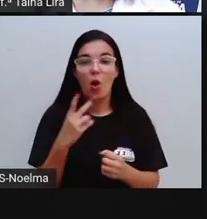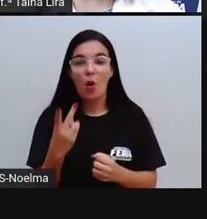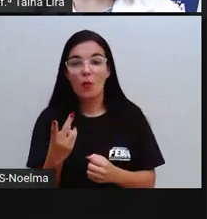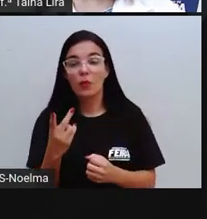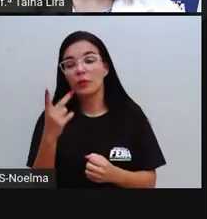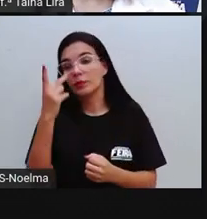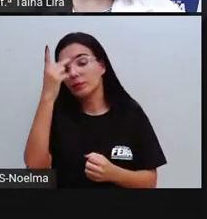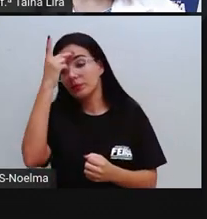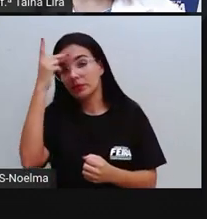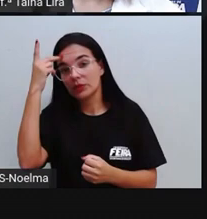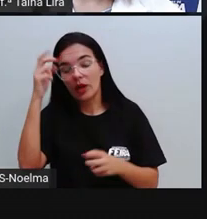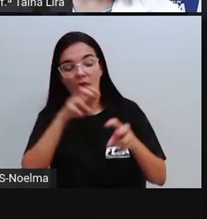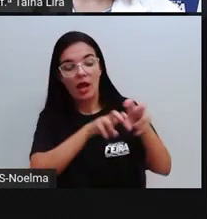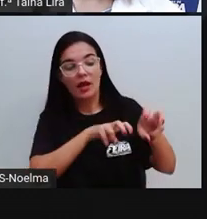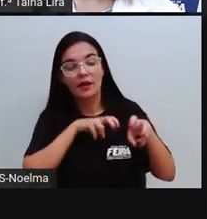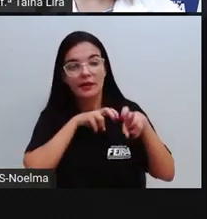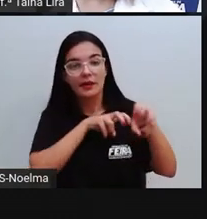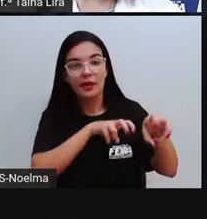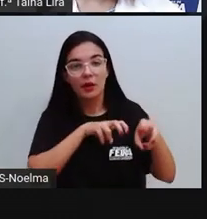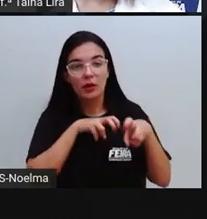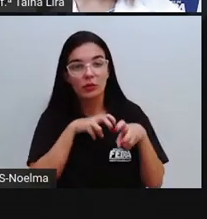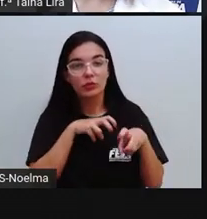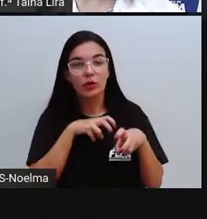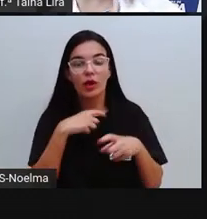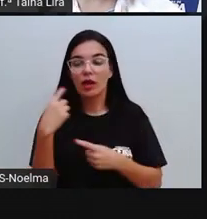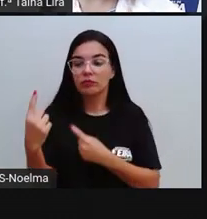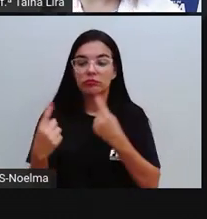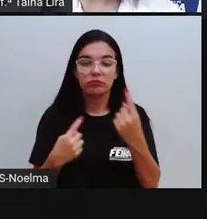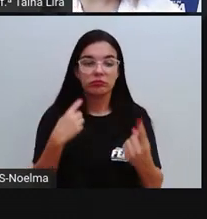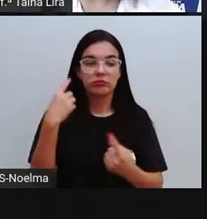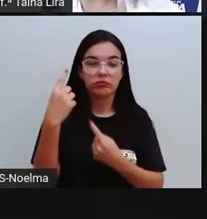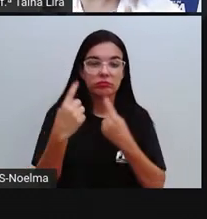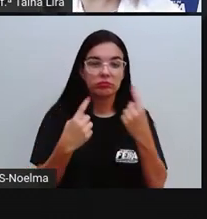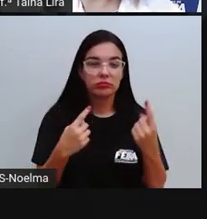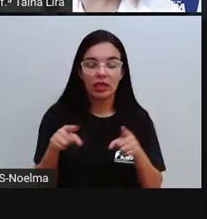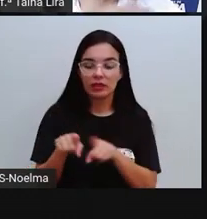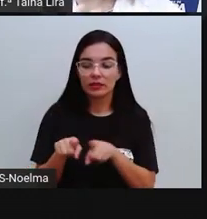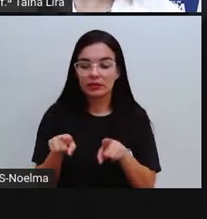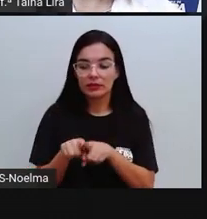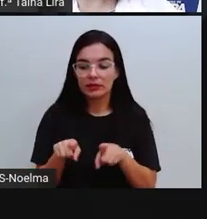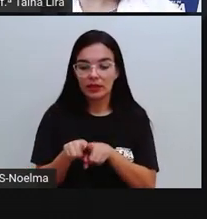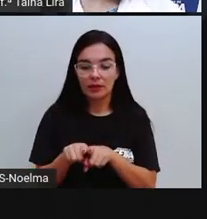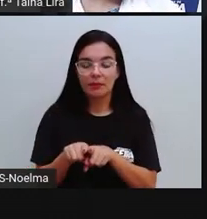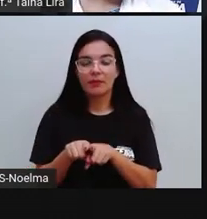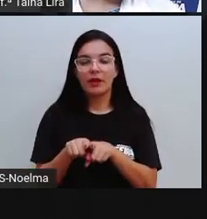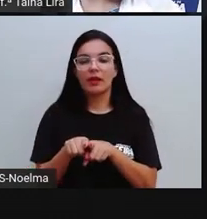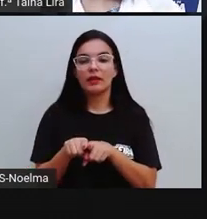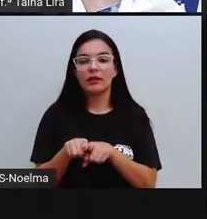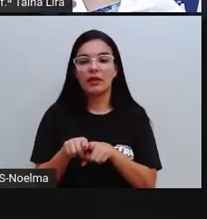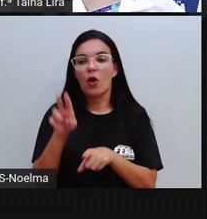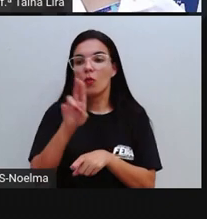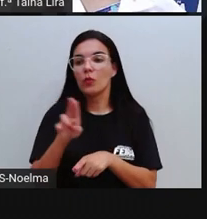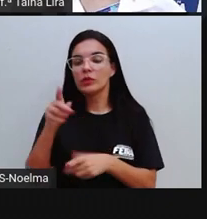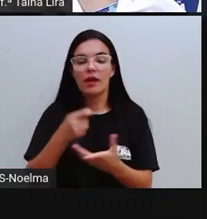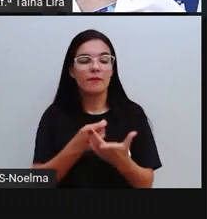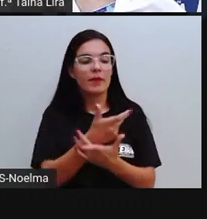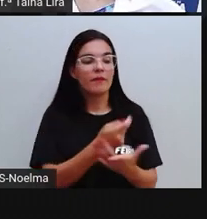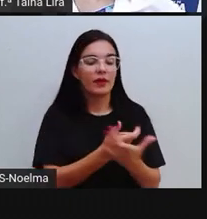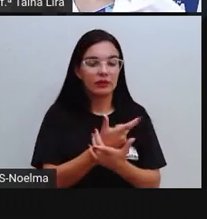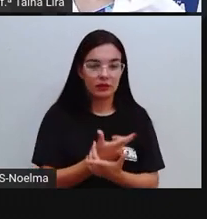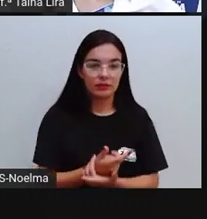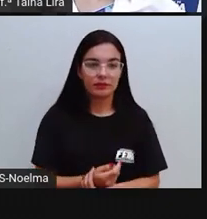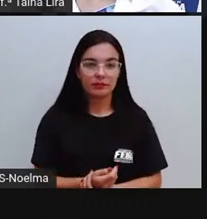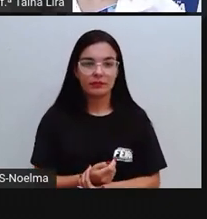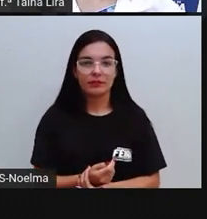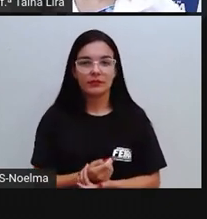agricultor que também, né, às vezes ele planta para a família, mas ele também utiliza uma parte ali para vender. Nós vimos que na